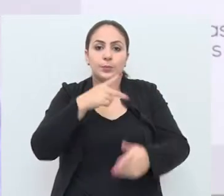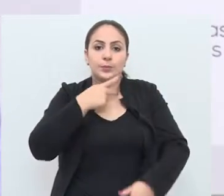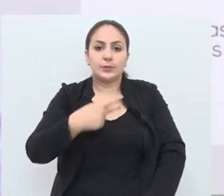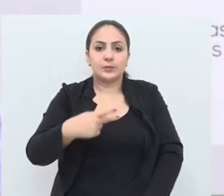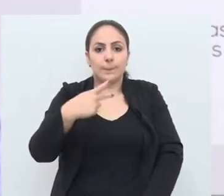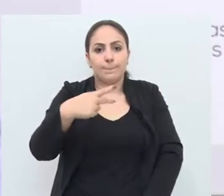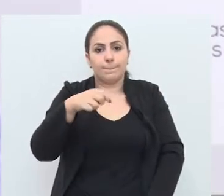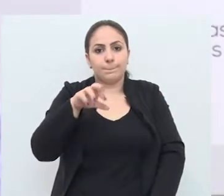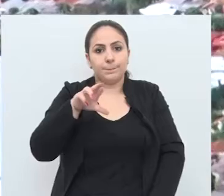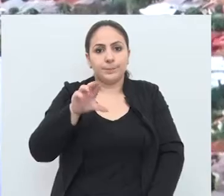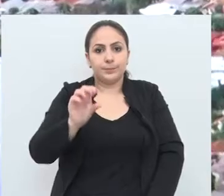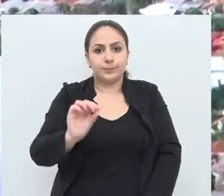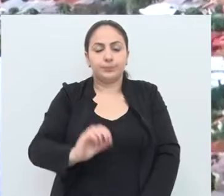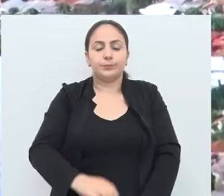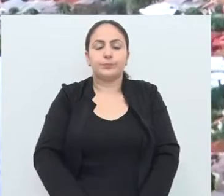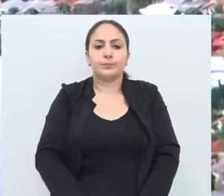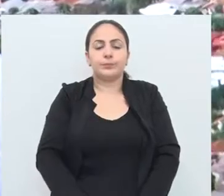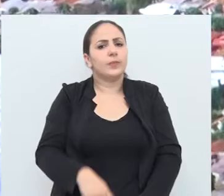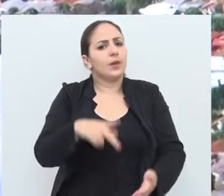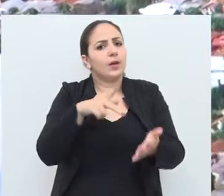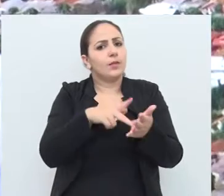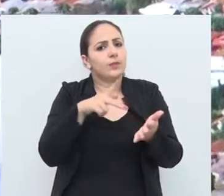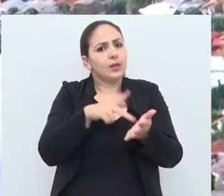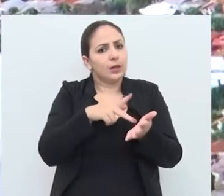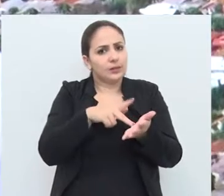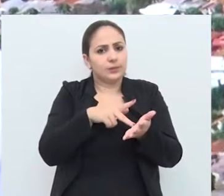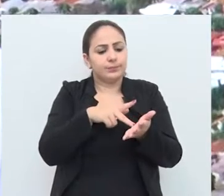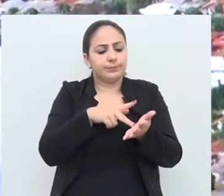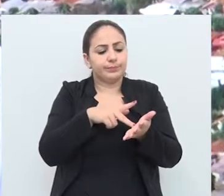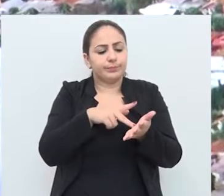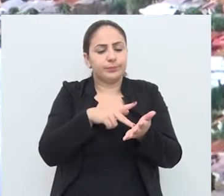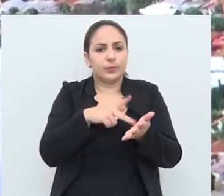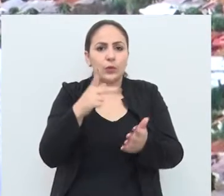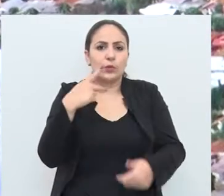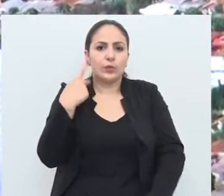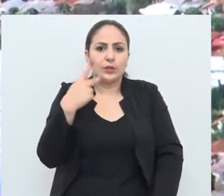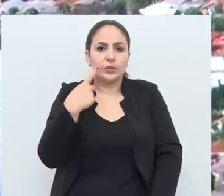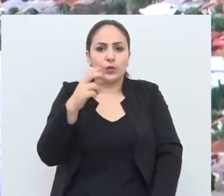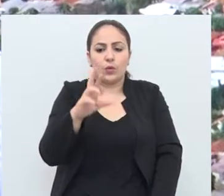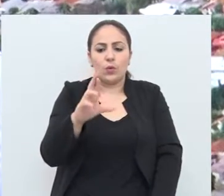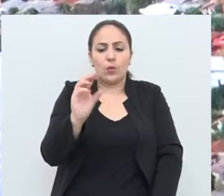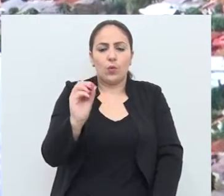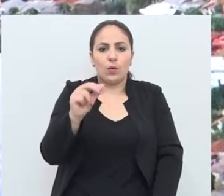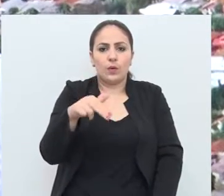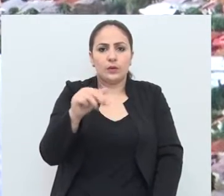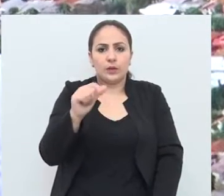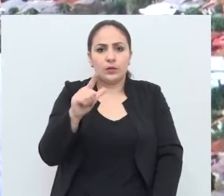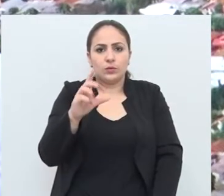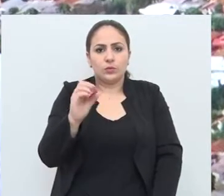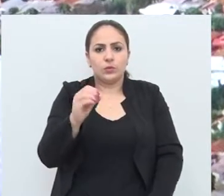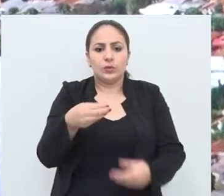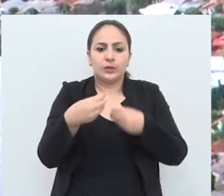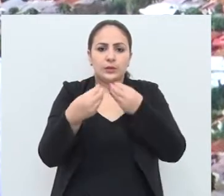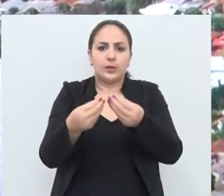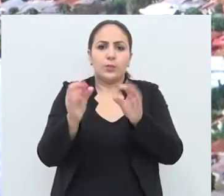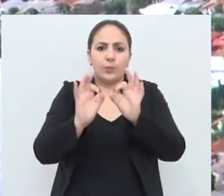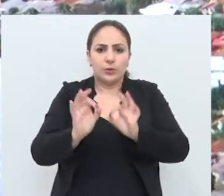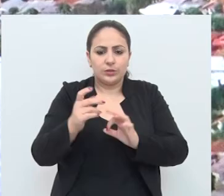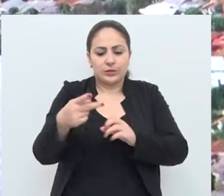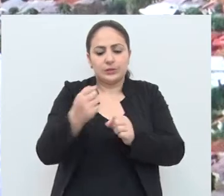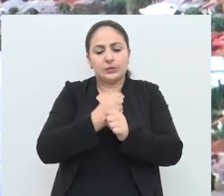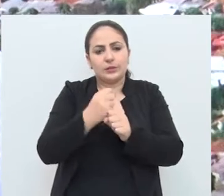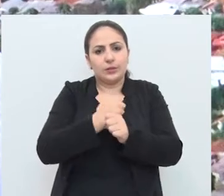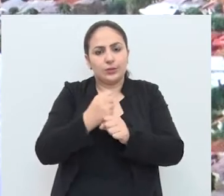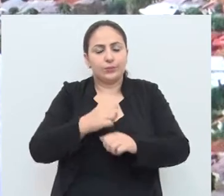Pedro Danelli. Na verdade, o vereador Ronaldo Lózzi encaminhou um projeto este ano, aliás, ano